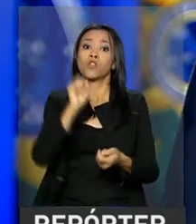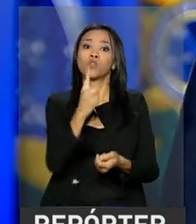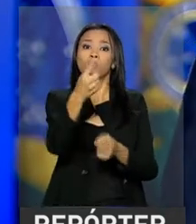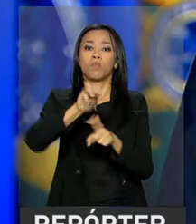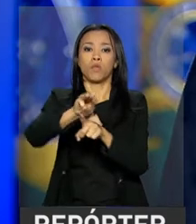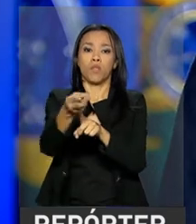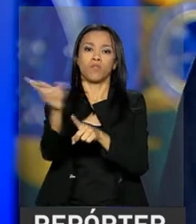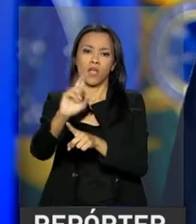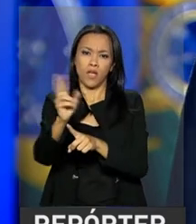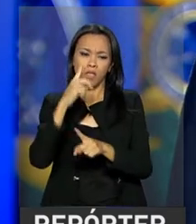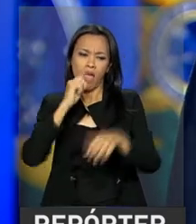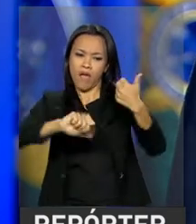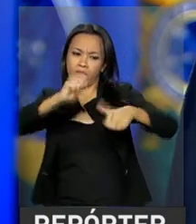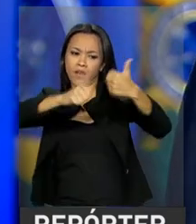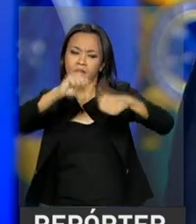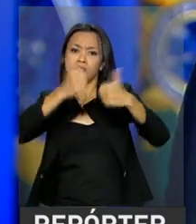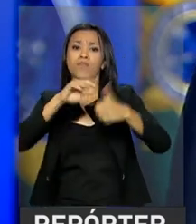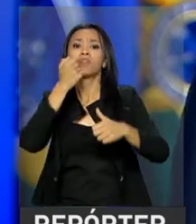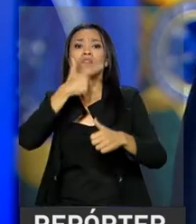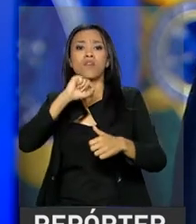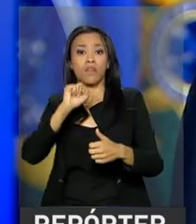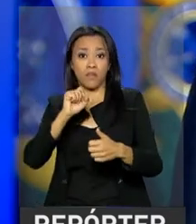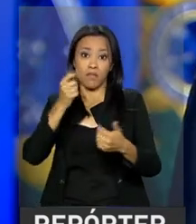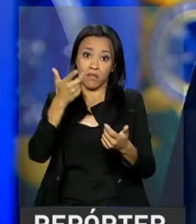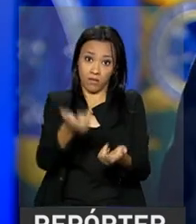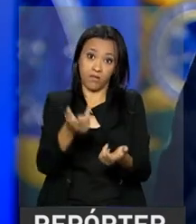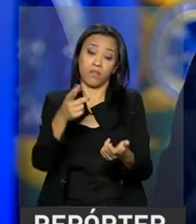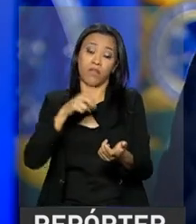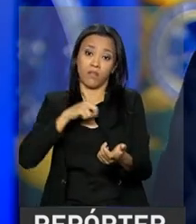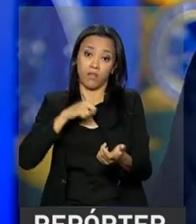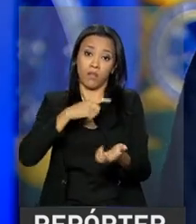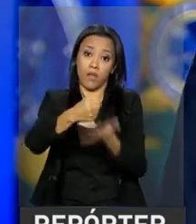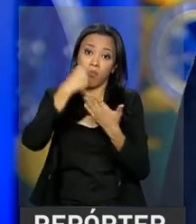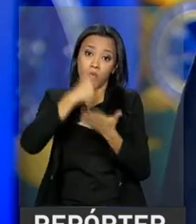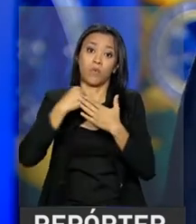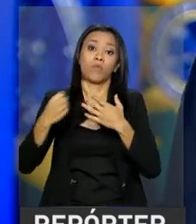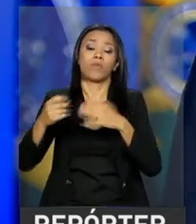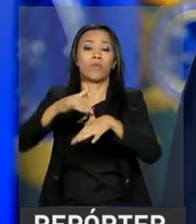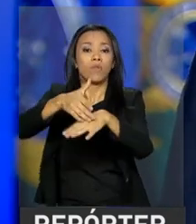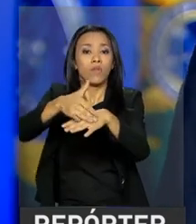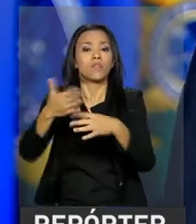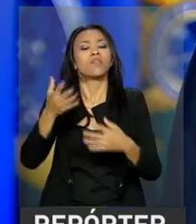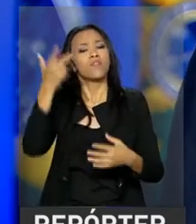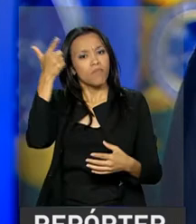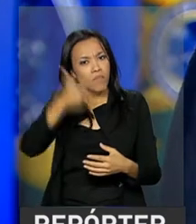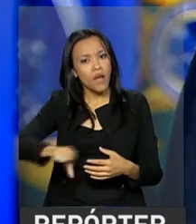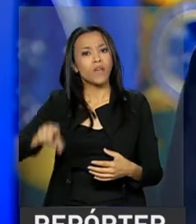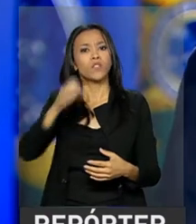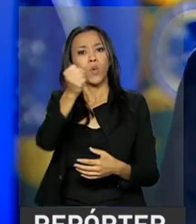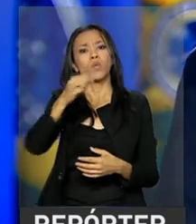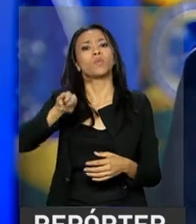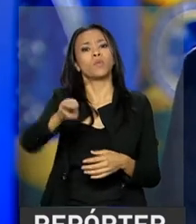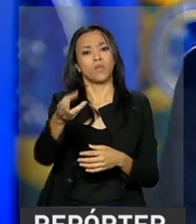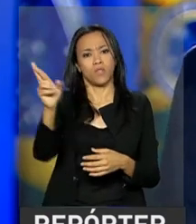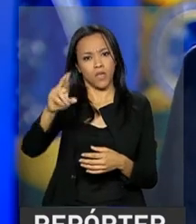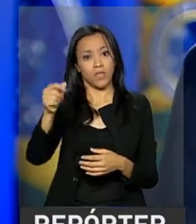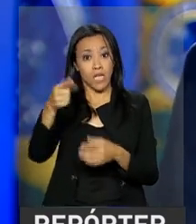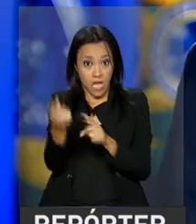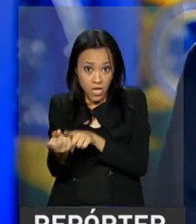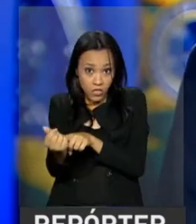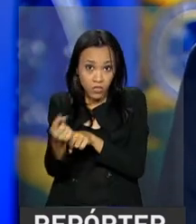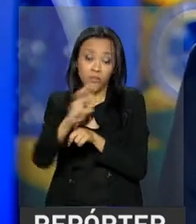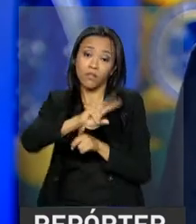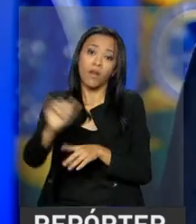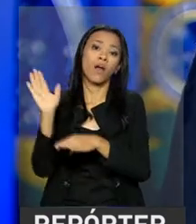revisão dessa medida. E vamos chegar a mais de oito bilhões de reais, dinheiro que poderá ajudar o país